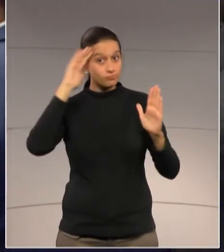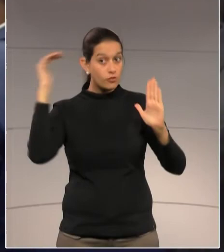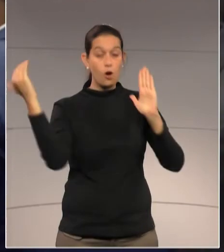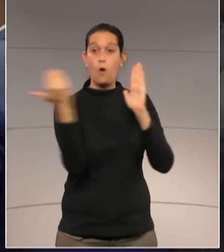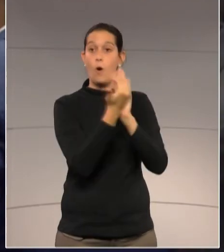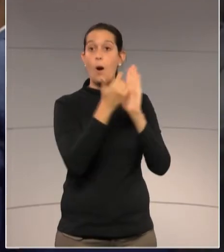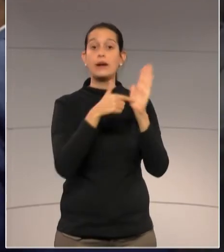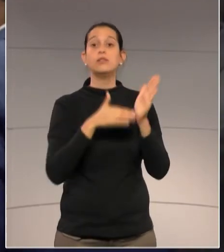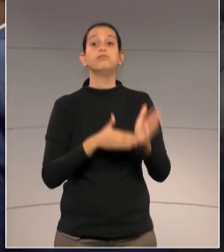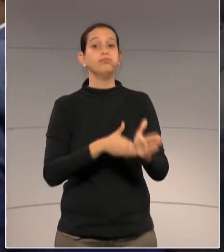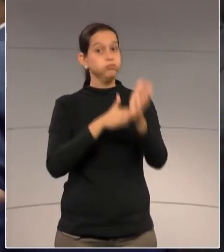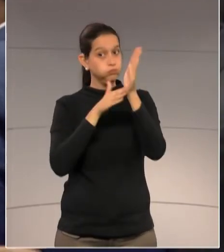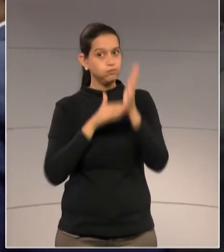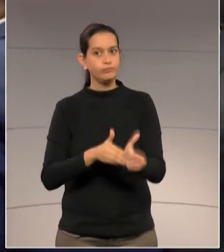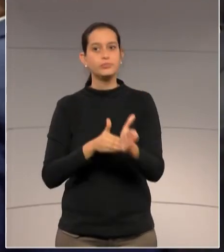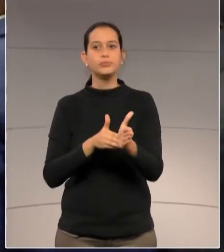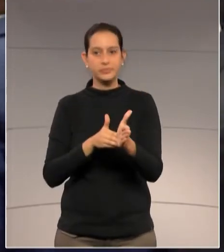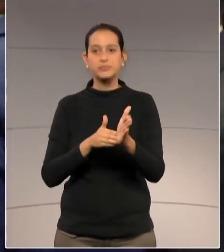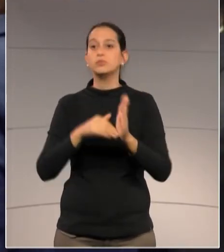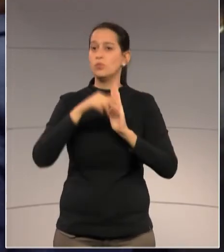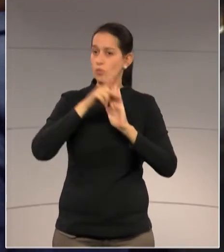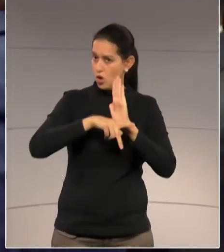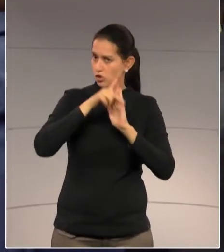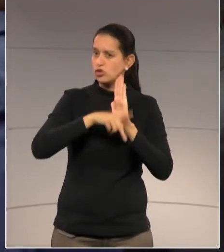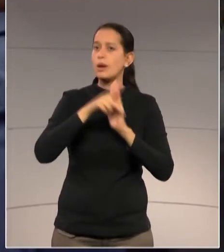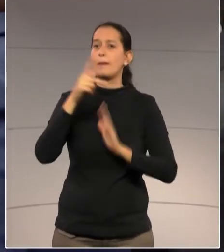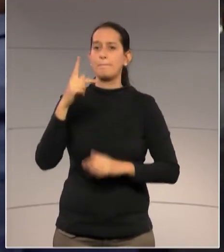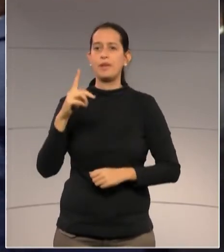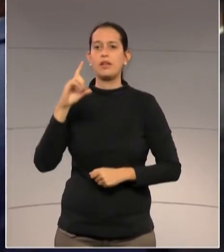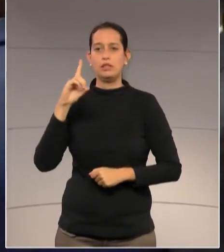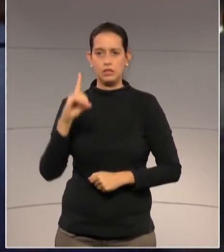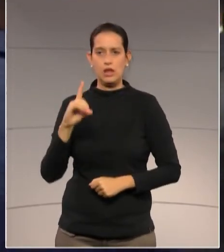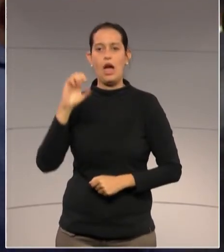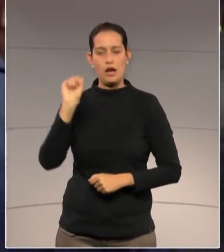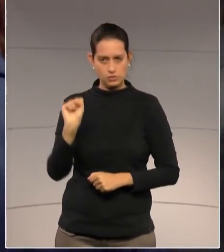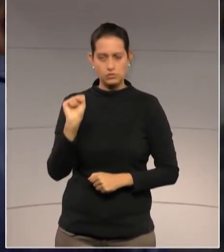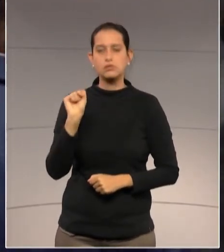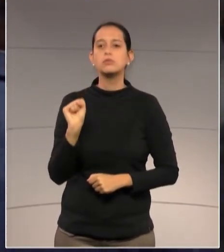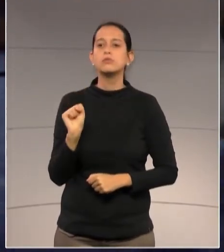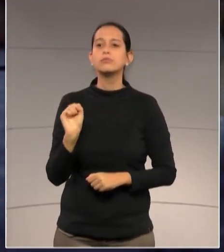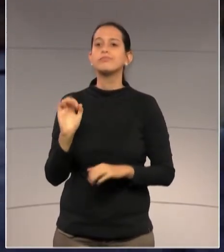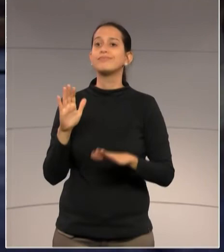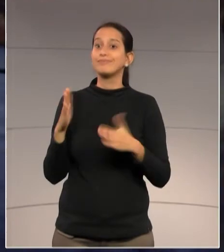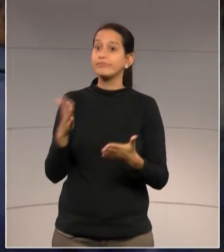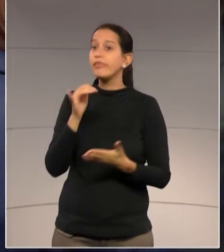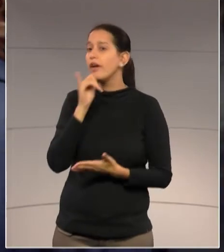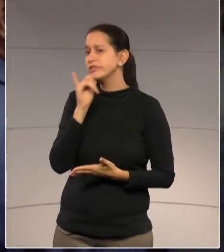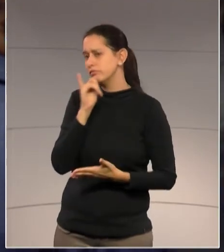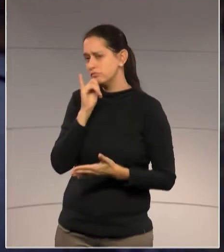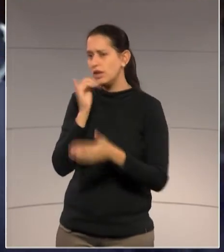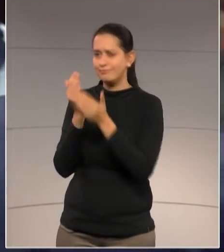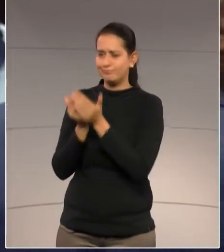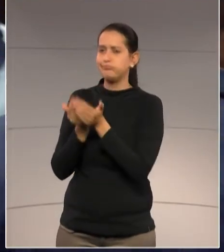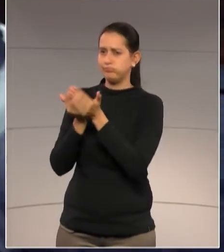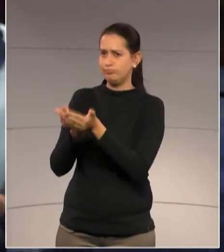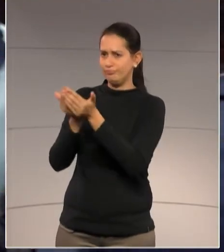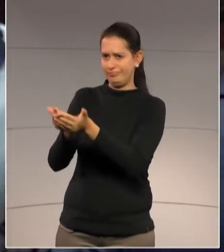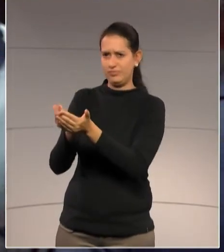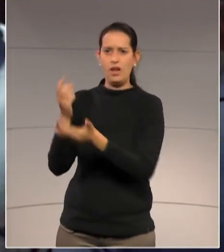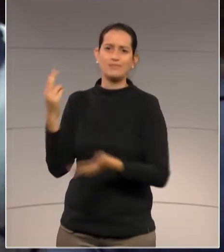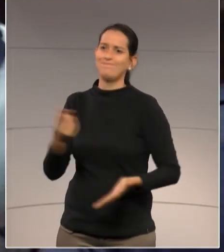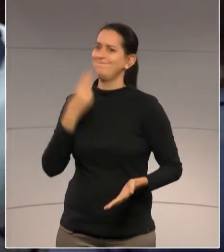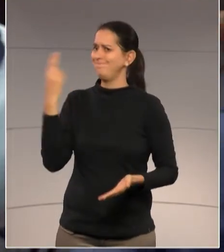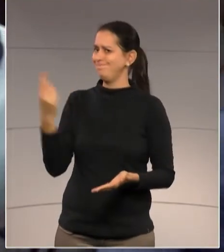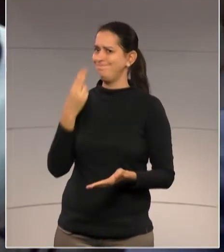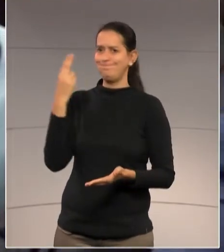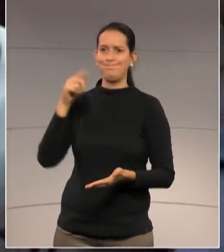apontadas pelo plano, pelo PDS, o que não é o caso da instalação do porto em Pontal do Paraná, que é um